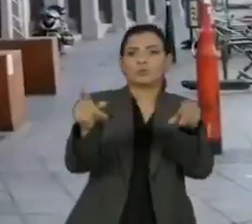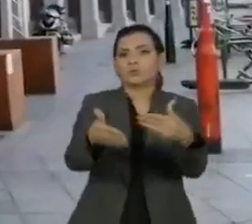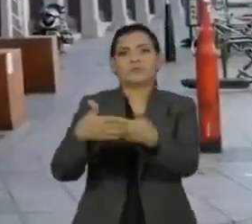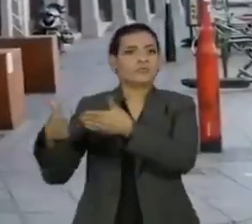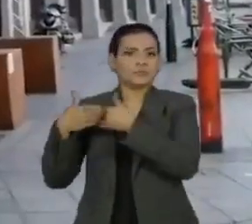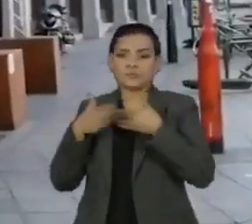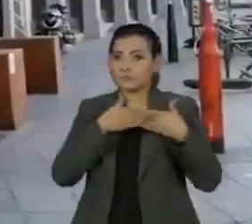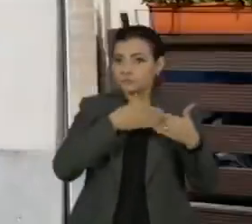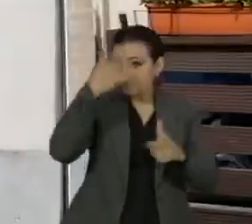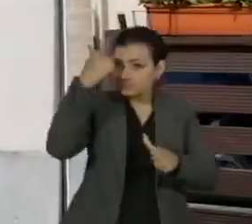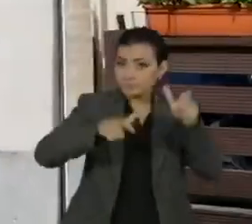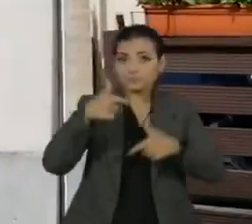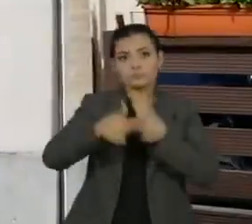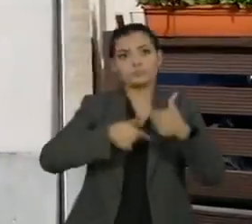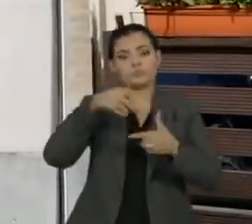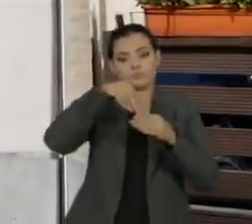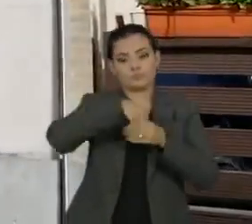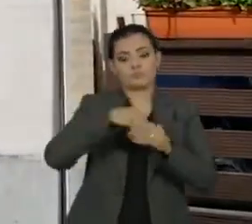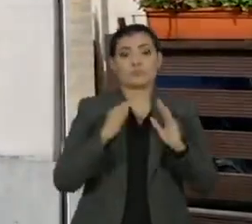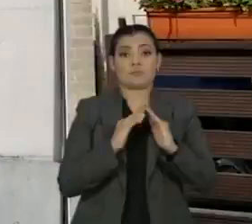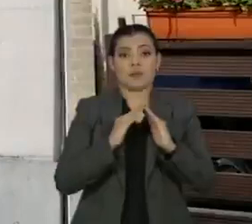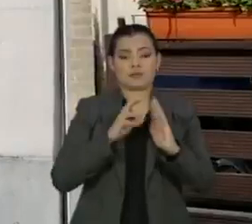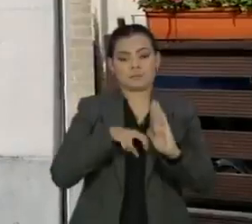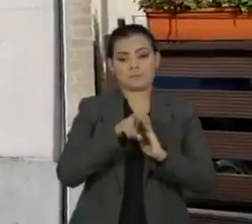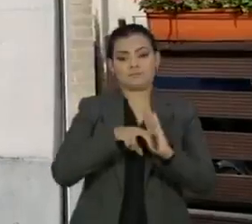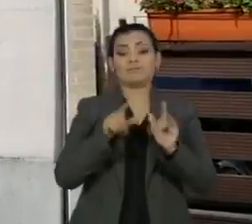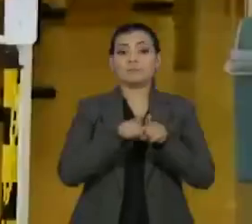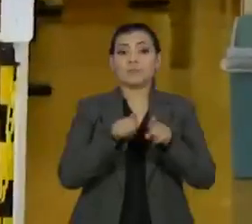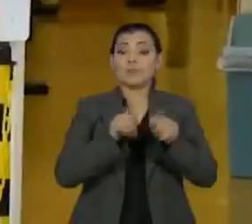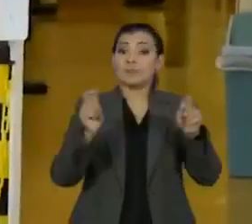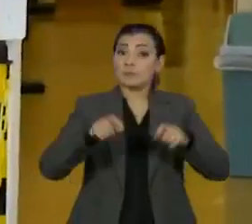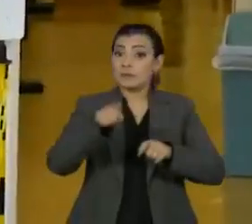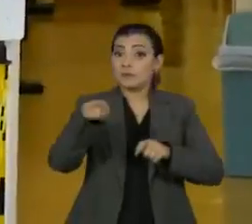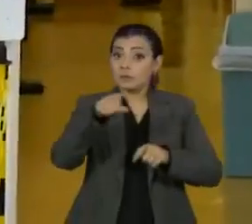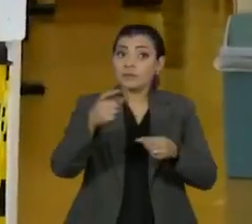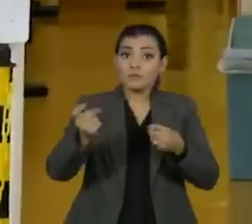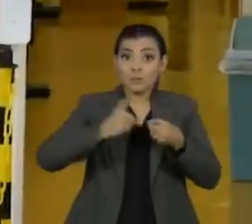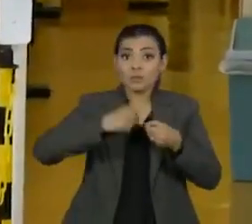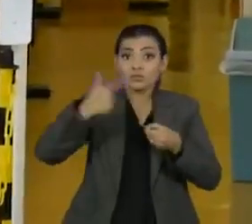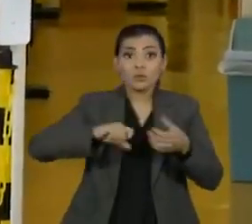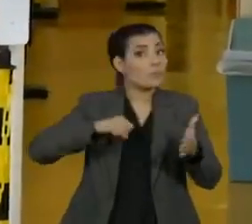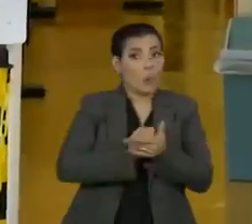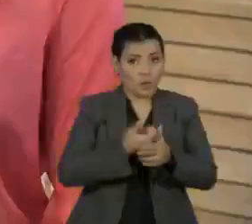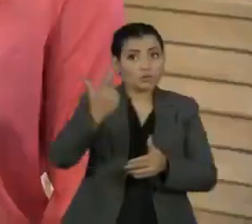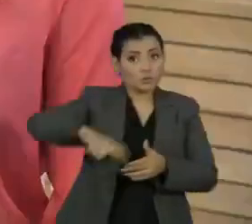As pessoas devem trabalhar em casa sempre que possível e existe a chance de um retorno ao bloqueio total.